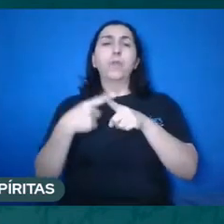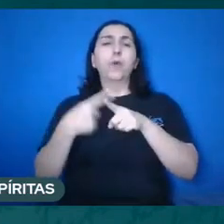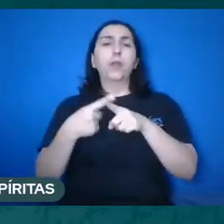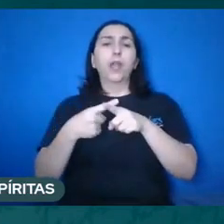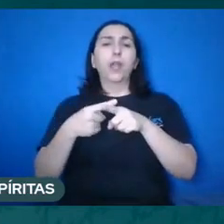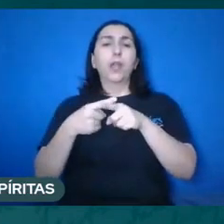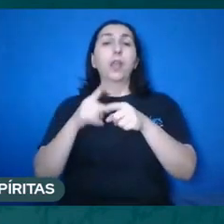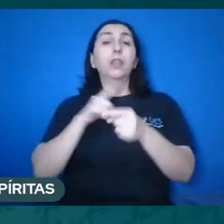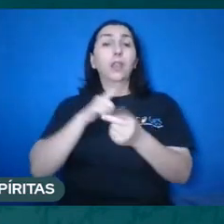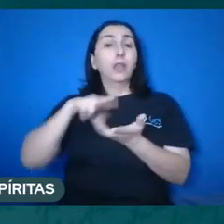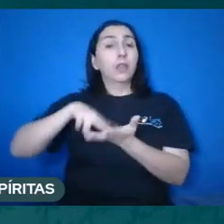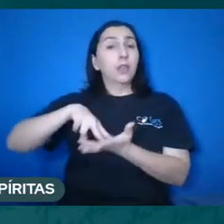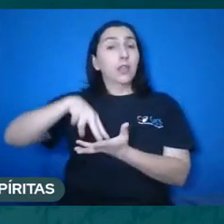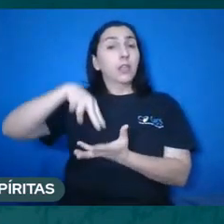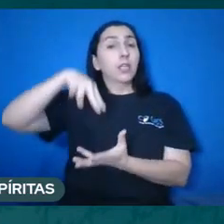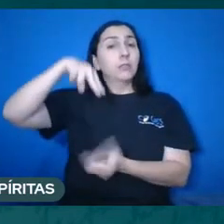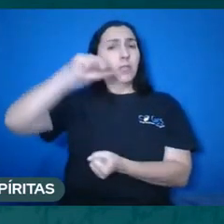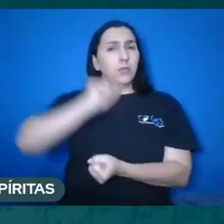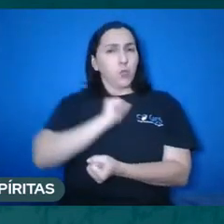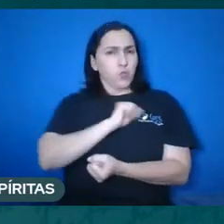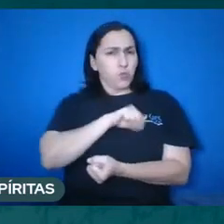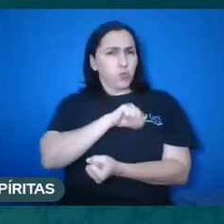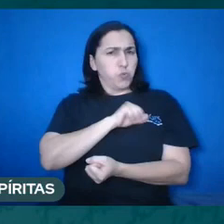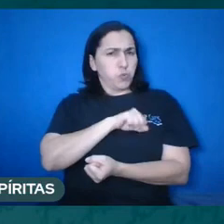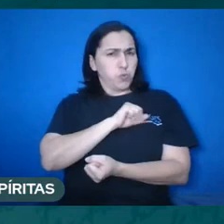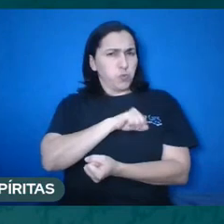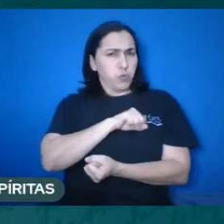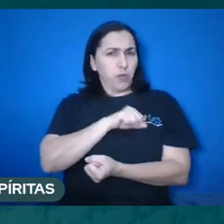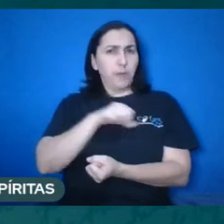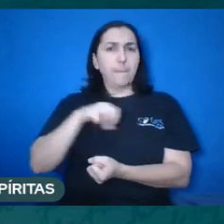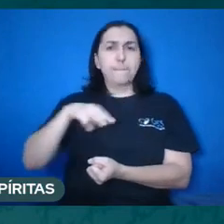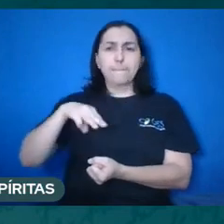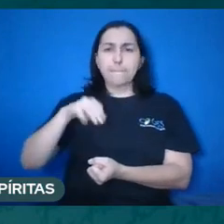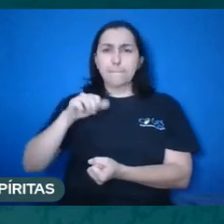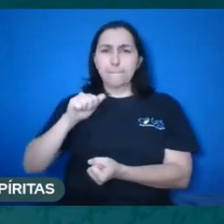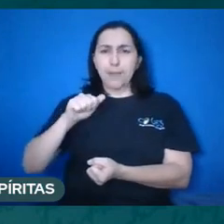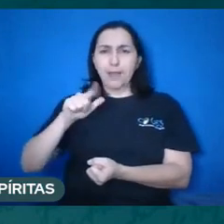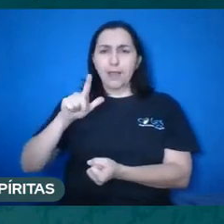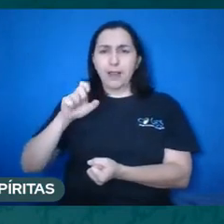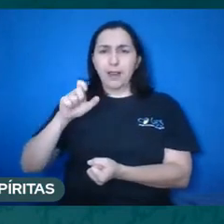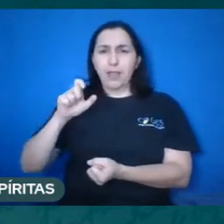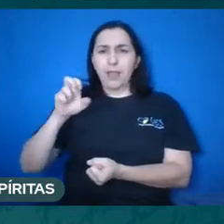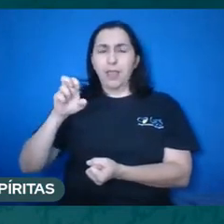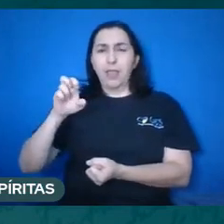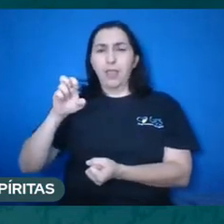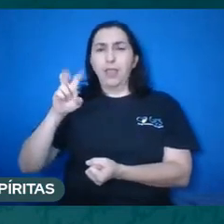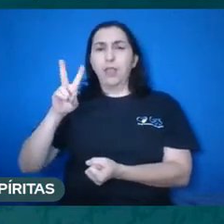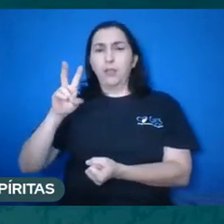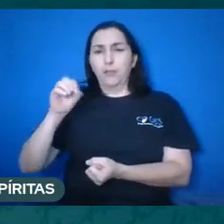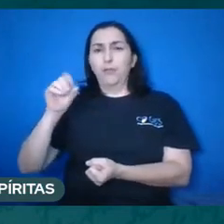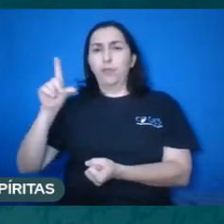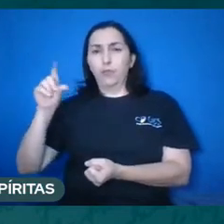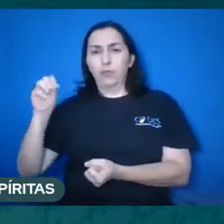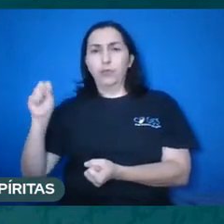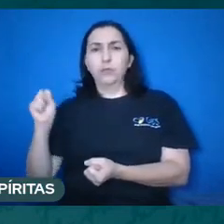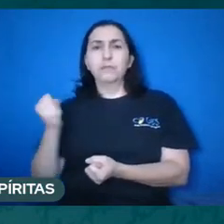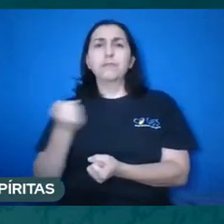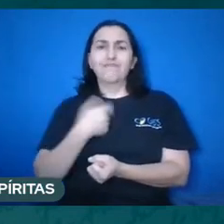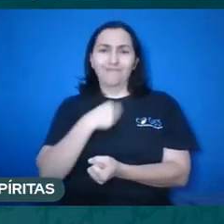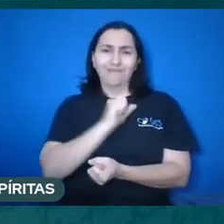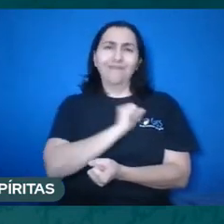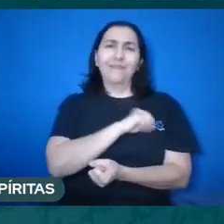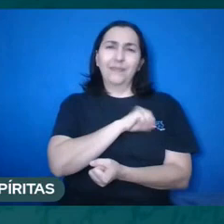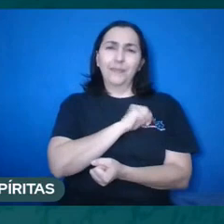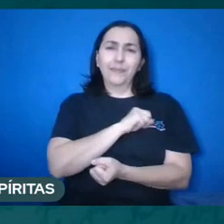espíritos malévolos. Então, acabou mudando todo esse sentido. Por isso que Kardec retoma a ideia do